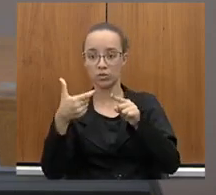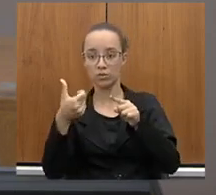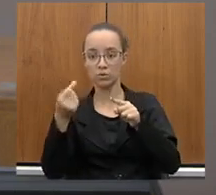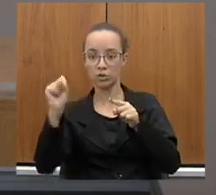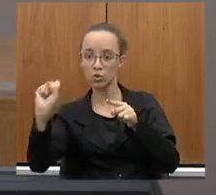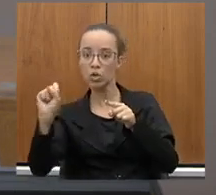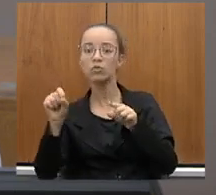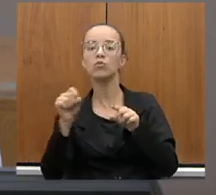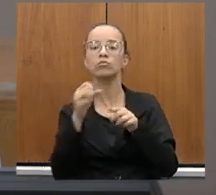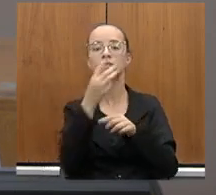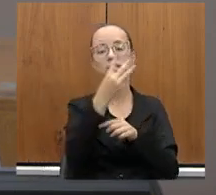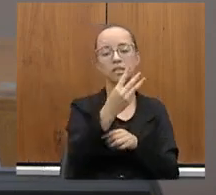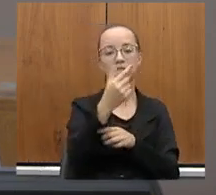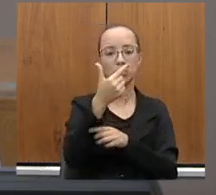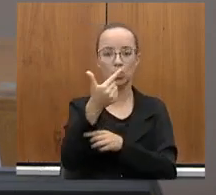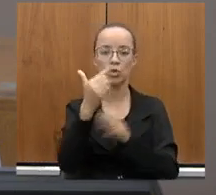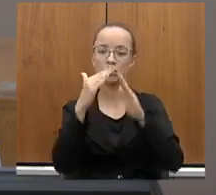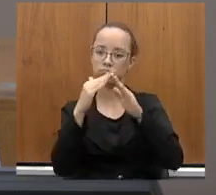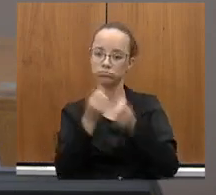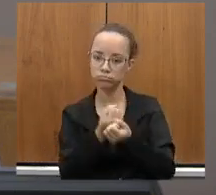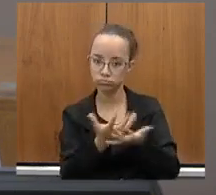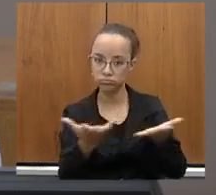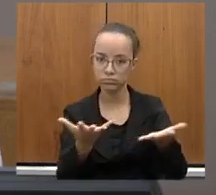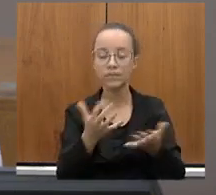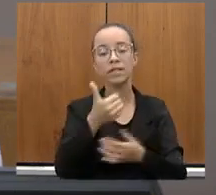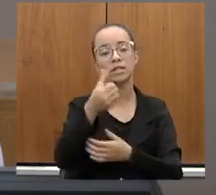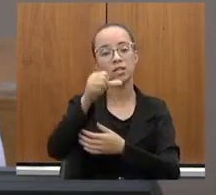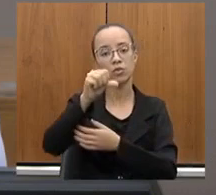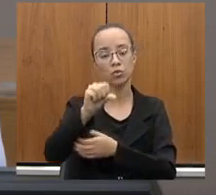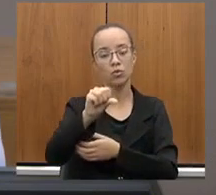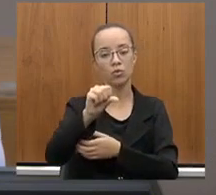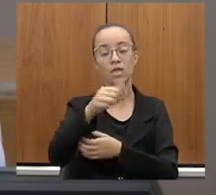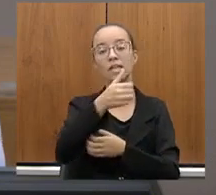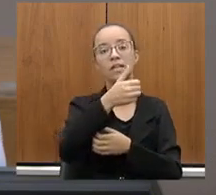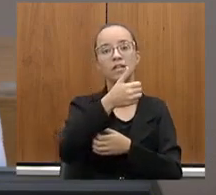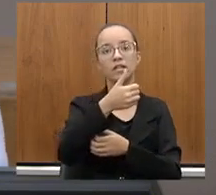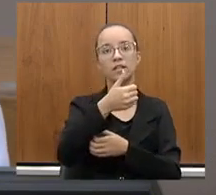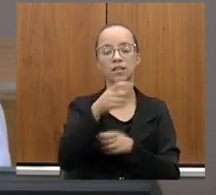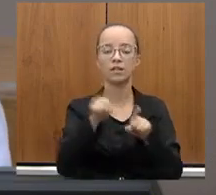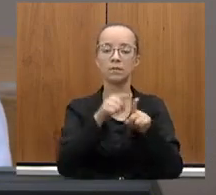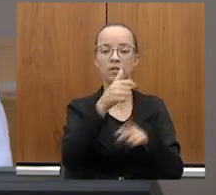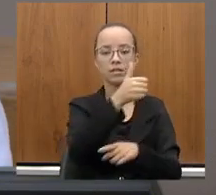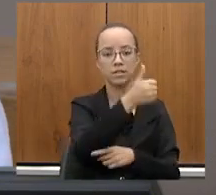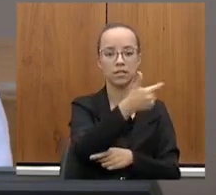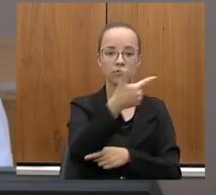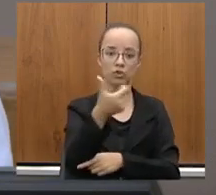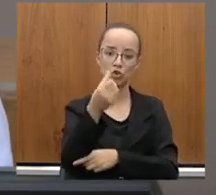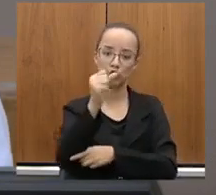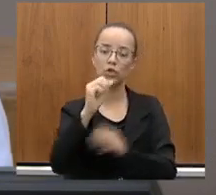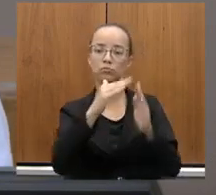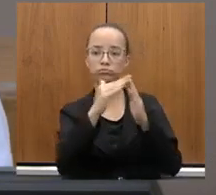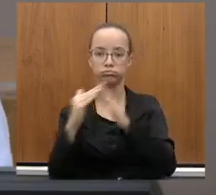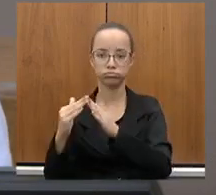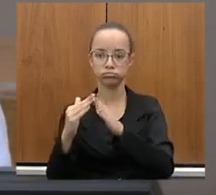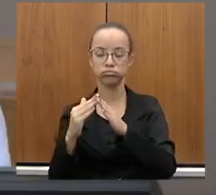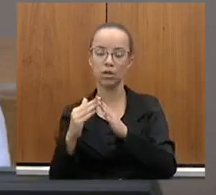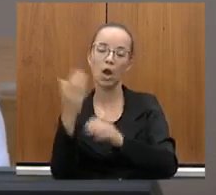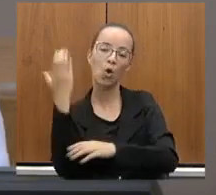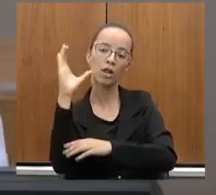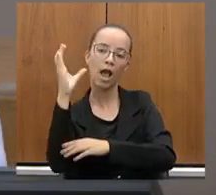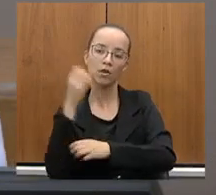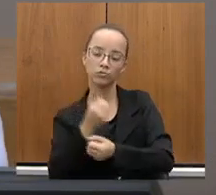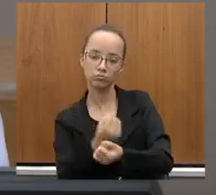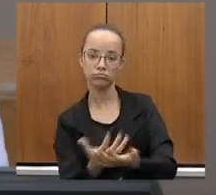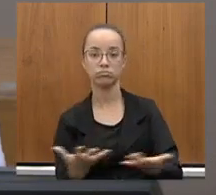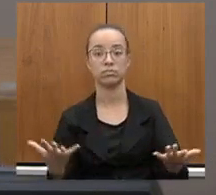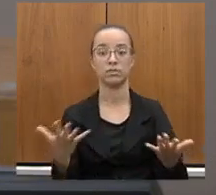32 unidades habitacionais e 1922, 128 unidades habitacionais lá em Contagem, a